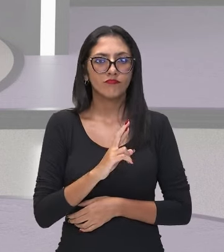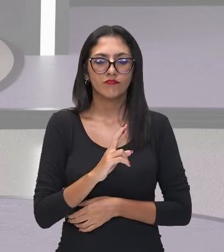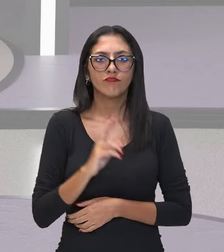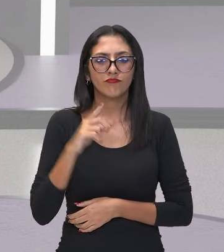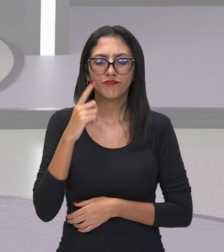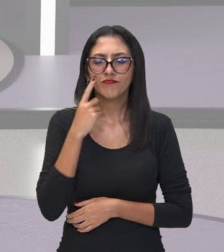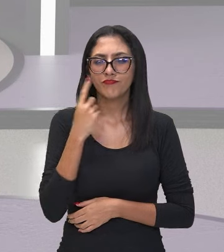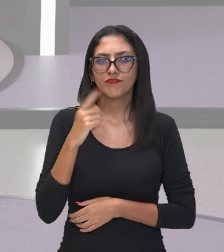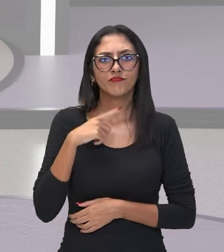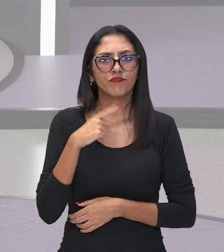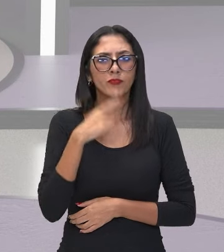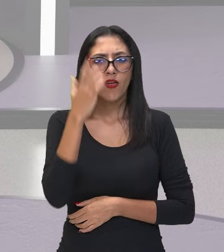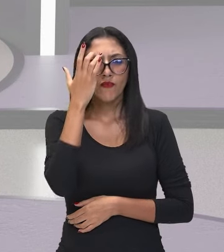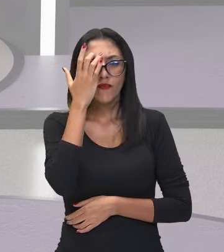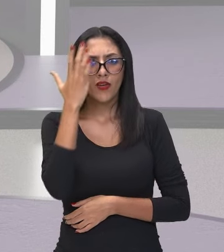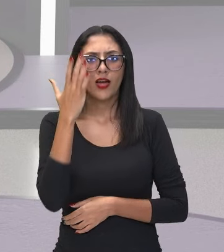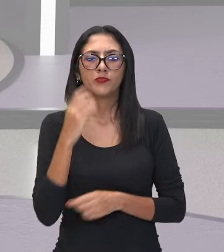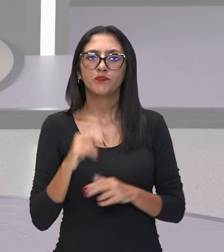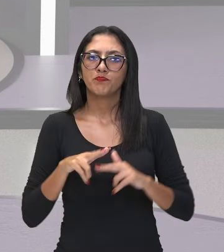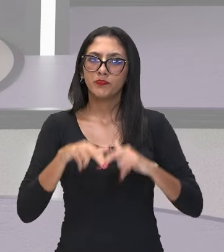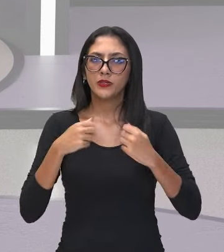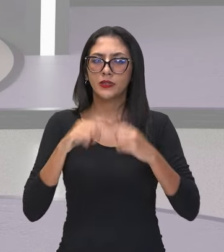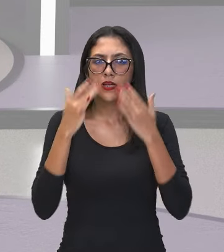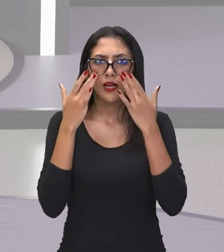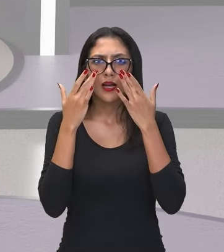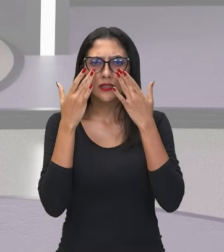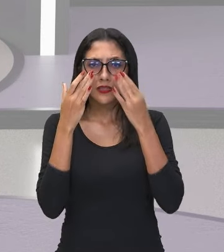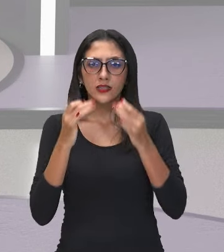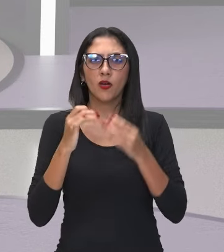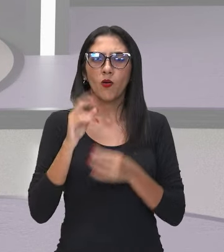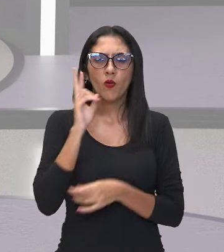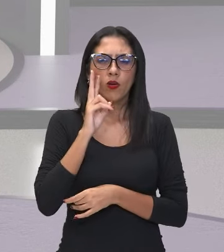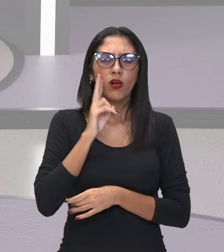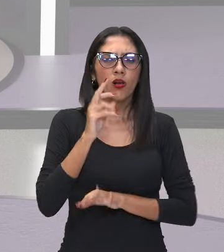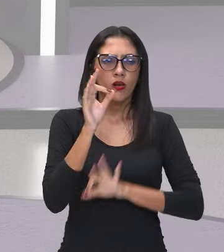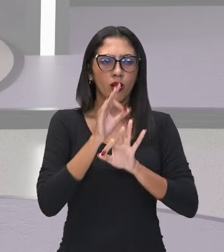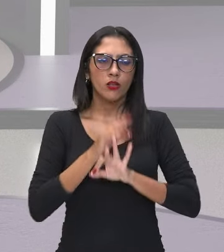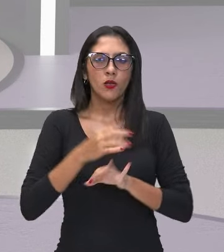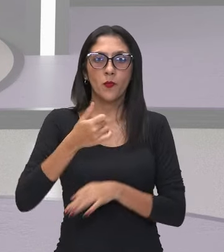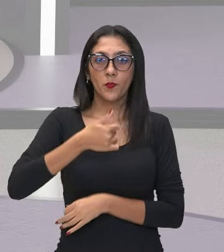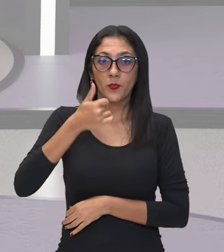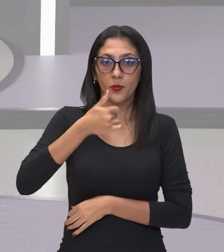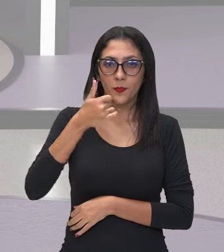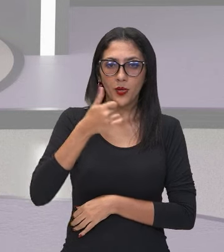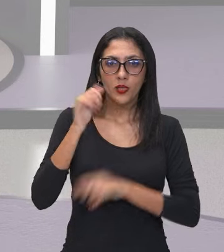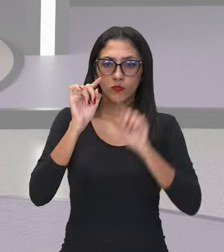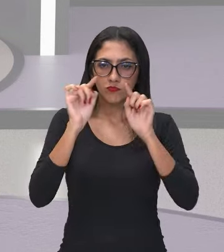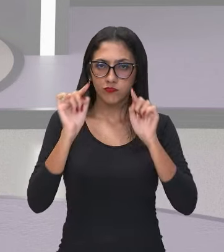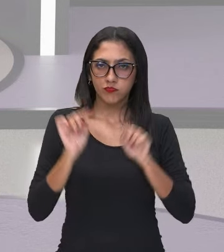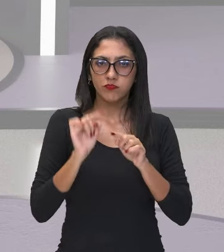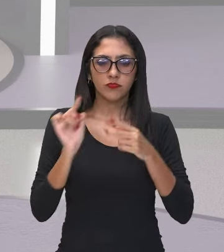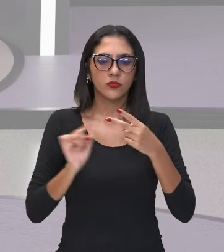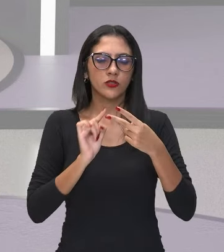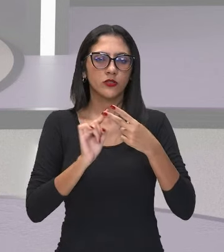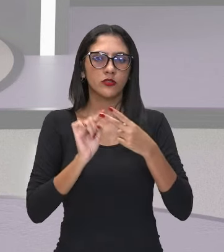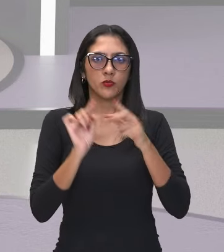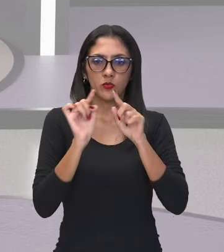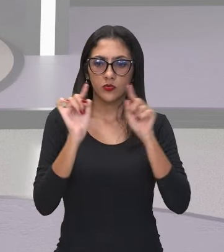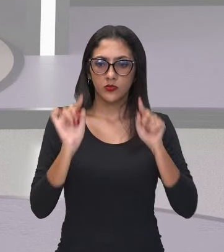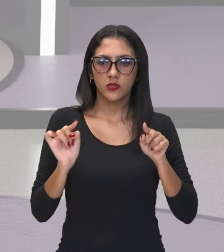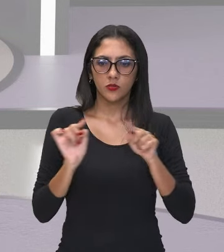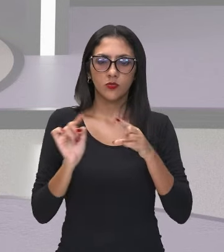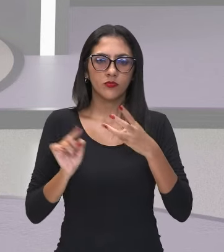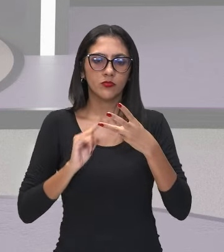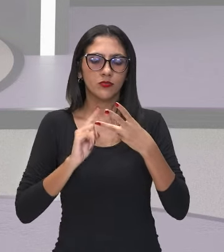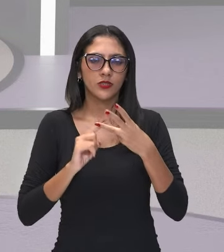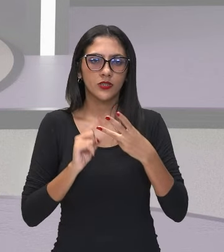difícil? Então, não esqueça do nosso pódio. Primeiro lugar, parêntese. Segundo lugar ali, colchete. E